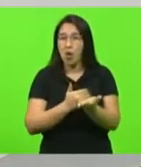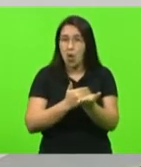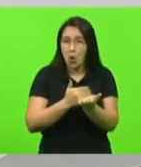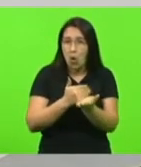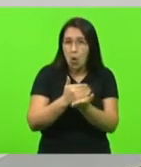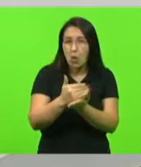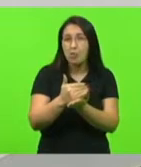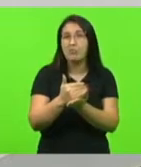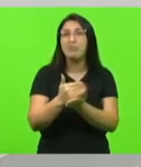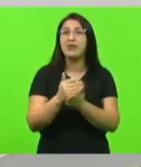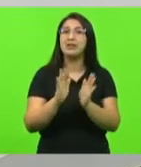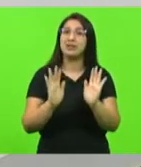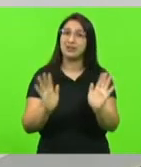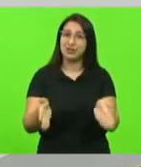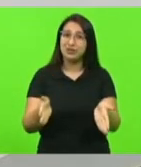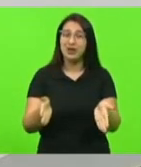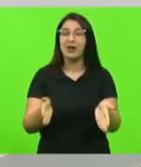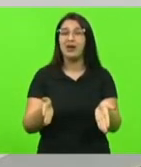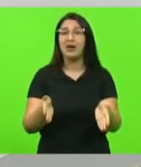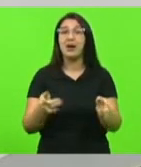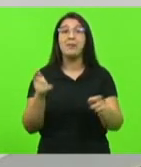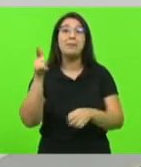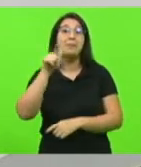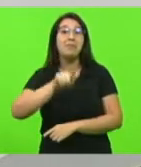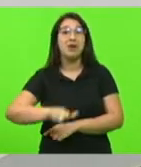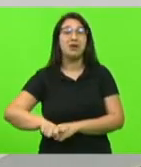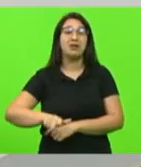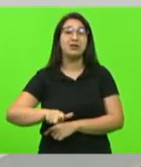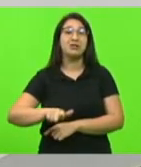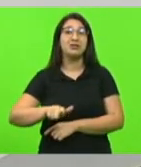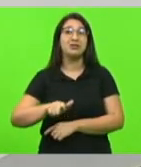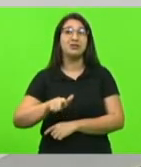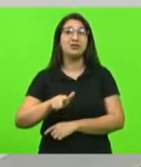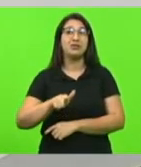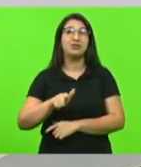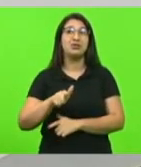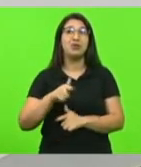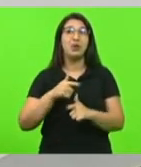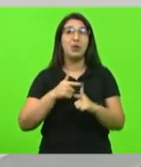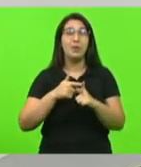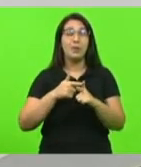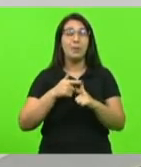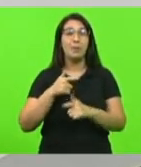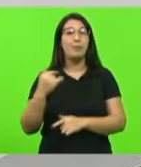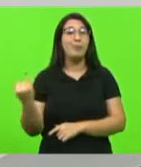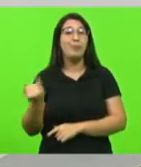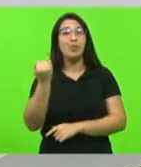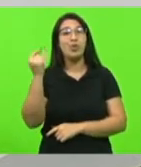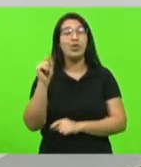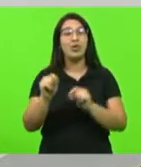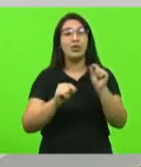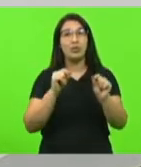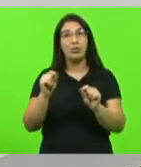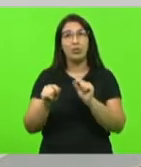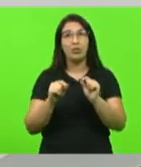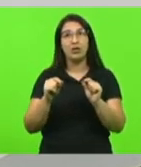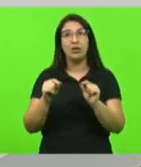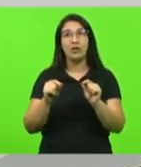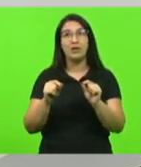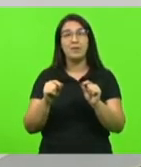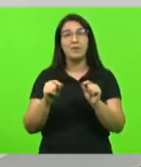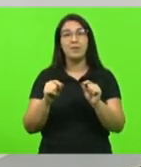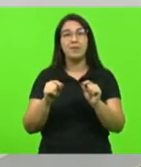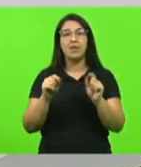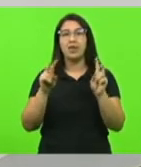hídrica também além da crise hídrica a gente também tem é importante também a questão das abelhas